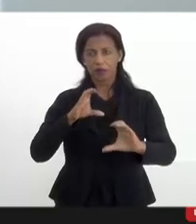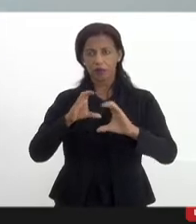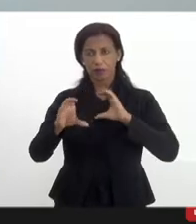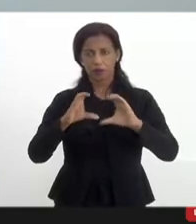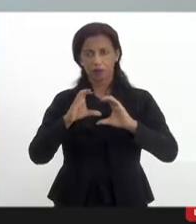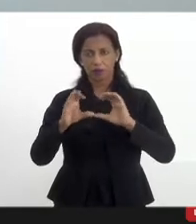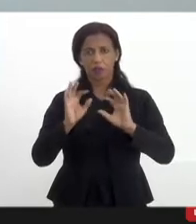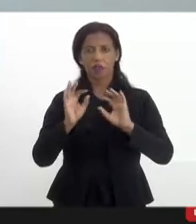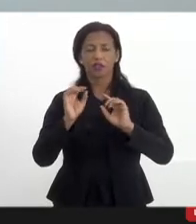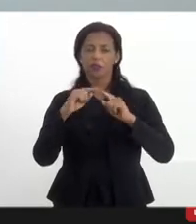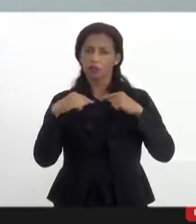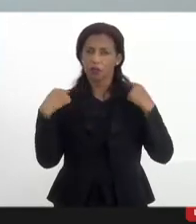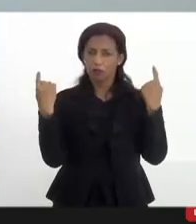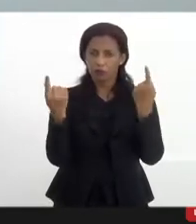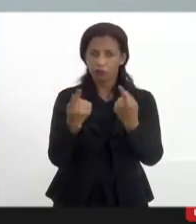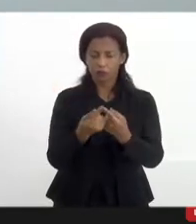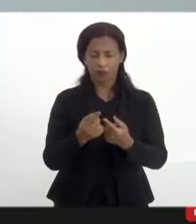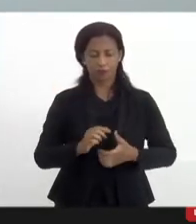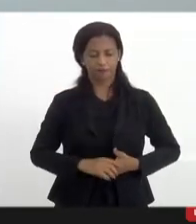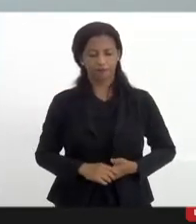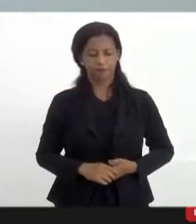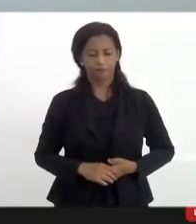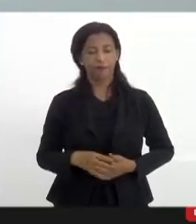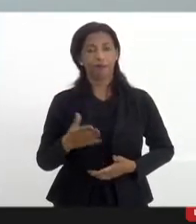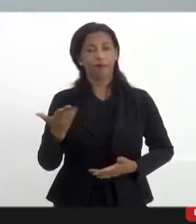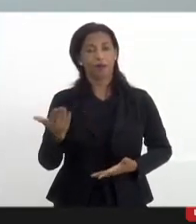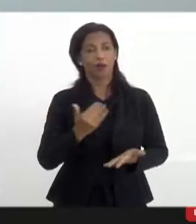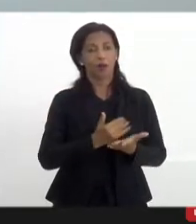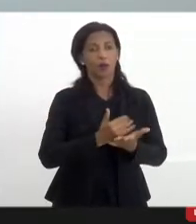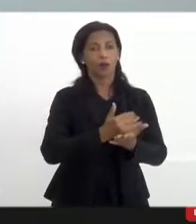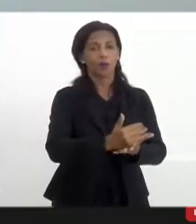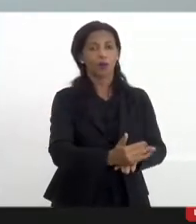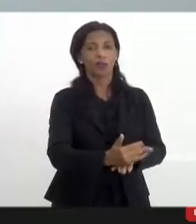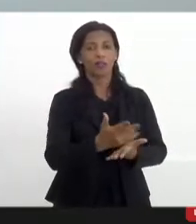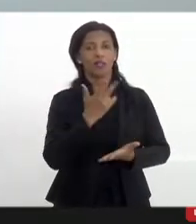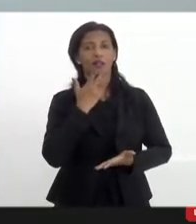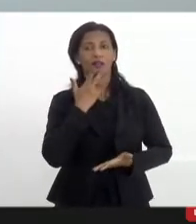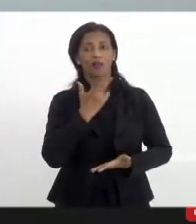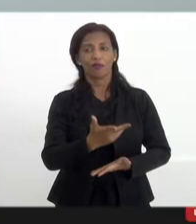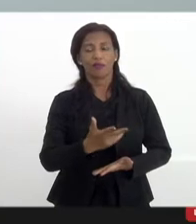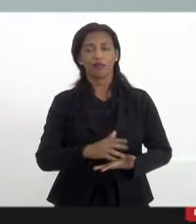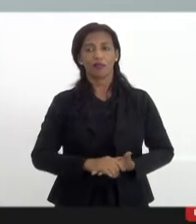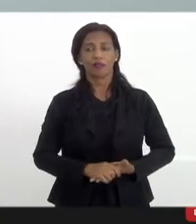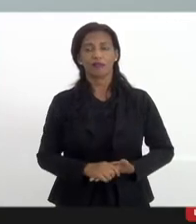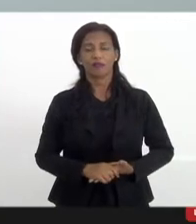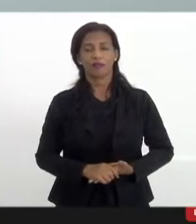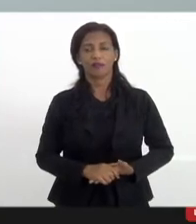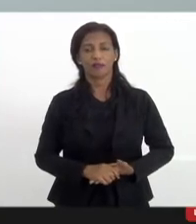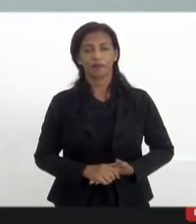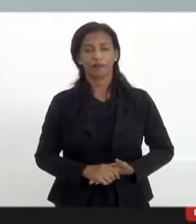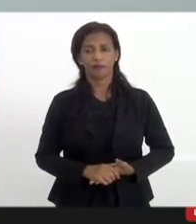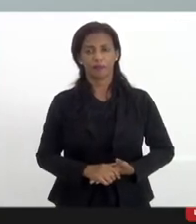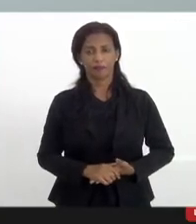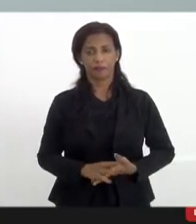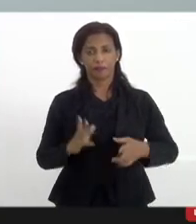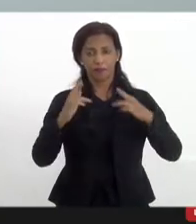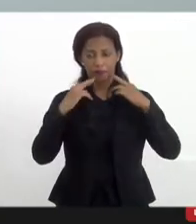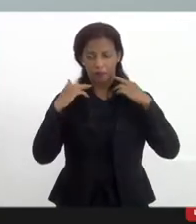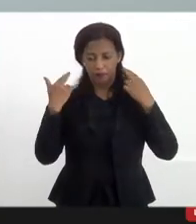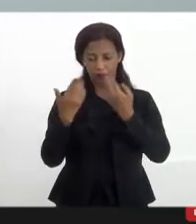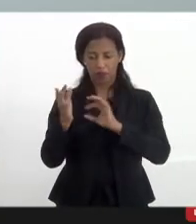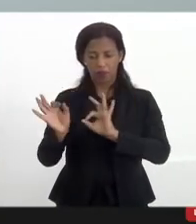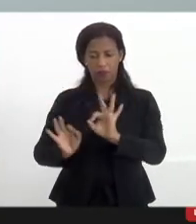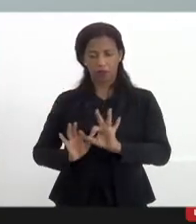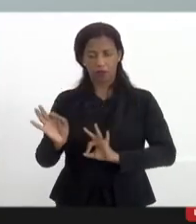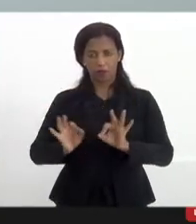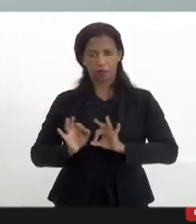de modo geral. Então, assim, quero fazer uma saudação inicial, dizer que, segundo as reuniões de preparação dessa